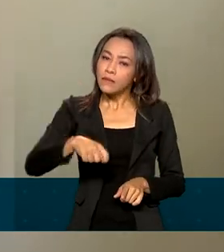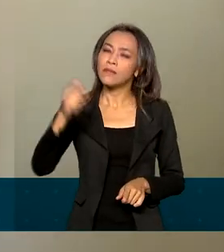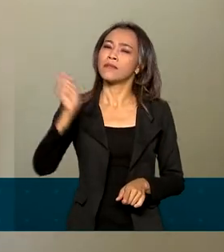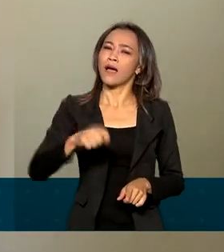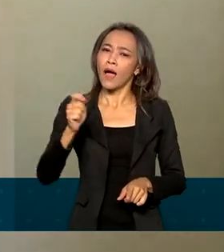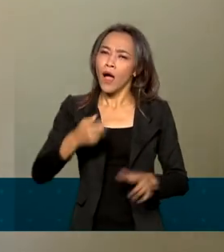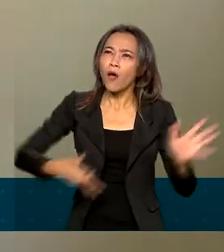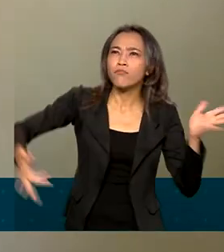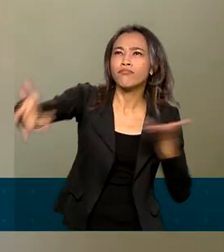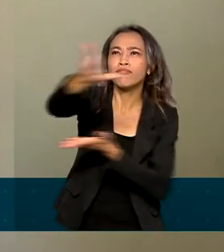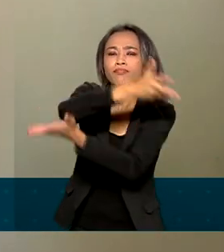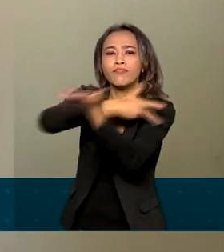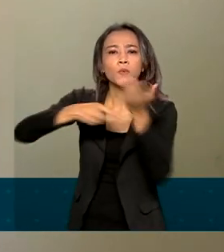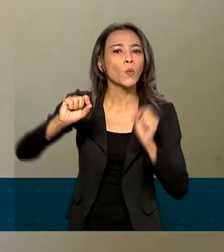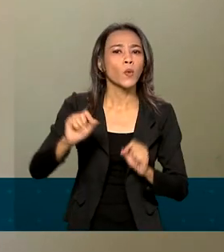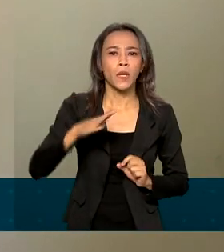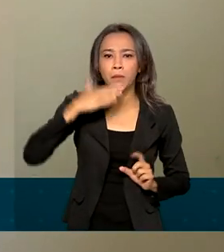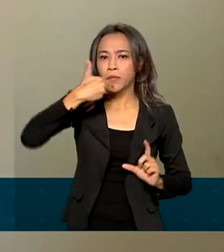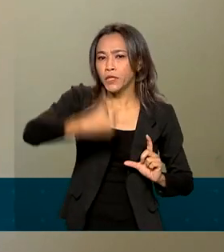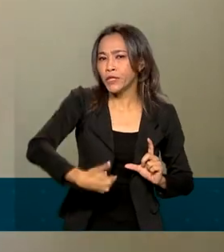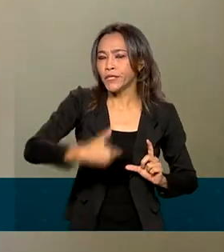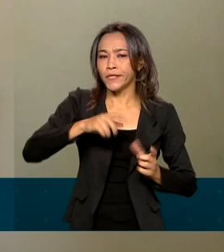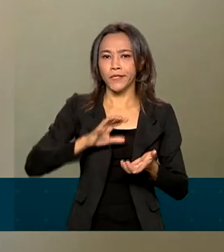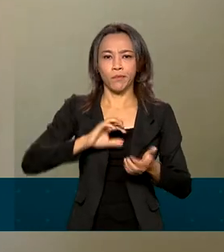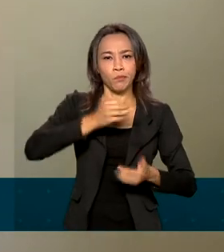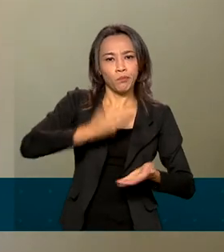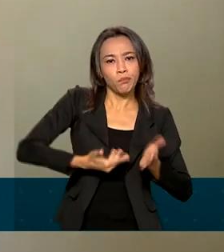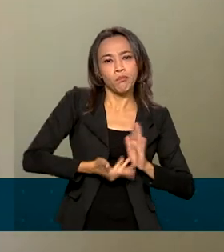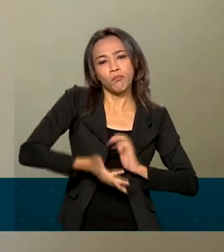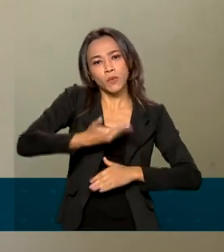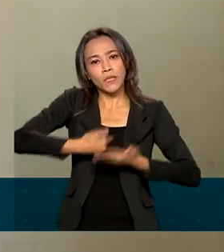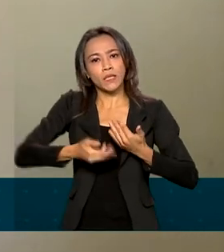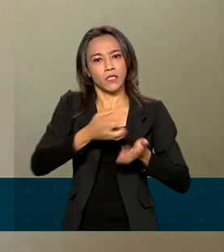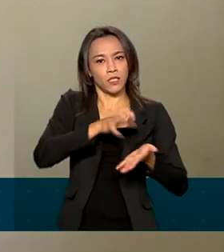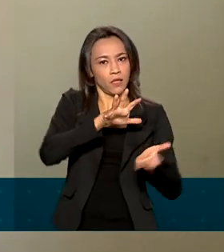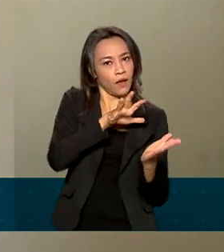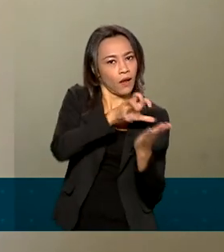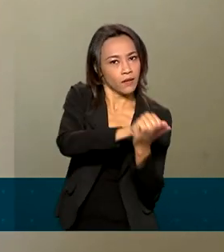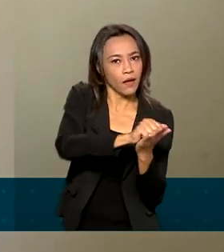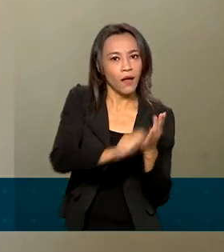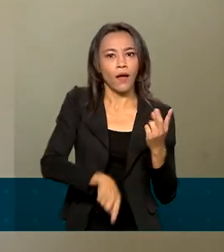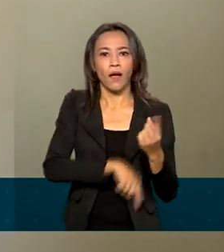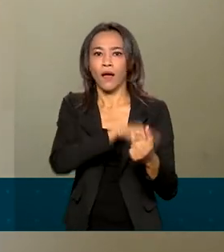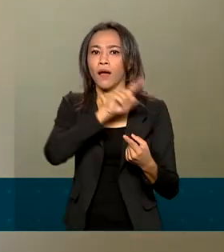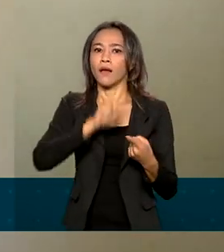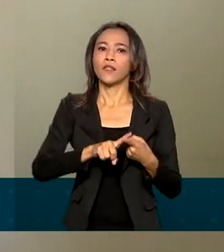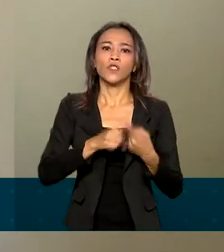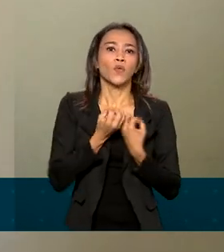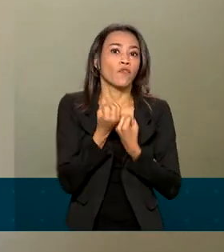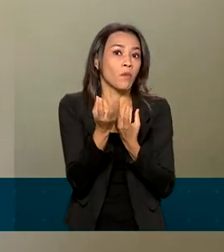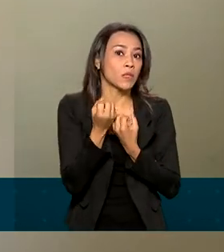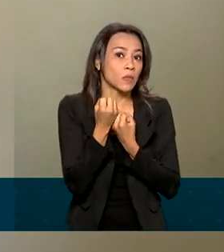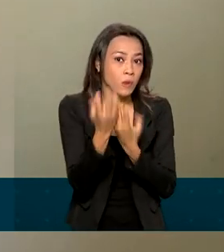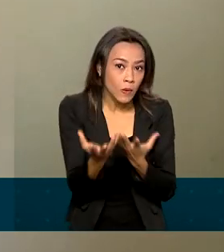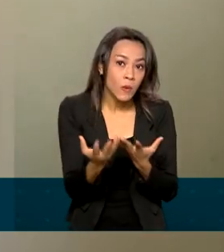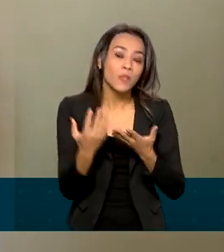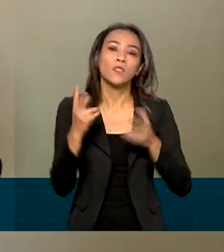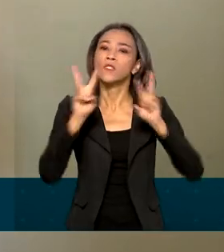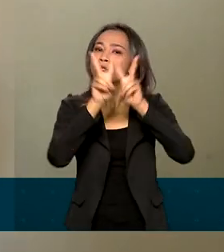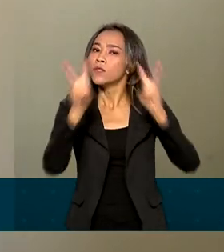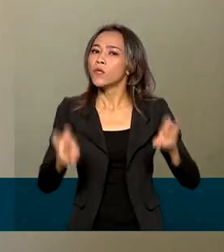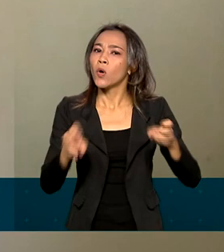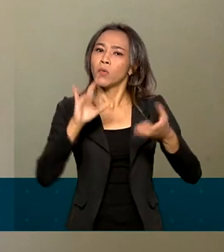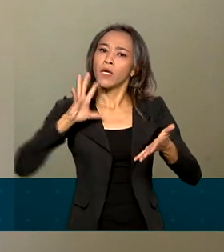simplificada solicitar alterações de cadastros, unificação de informações e registros,